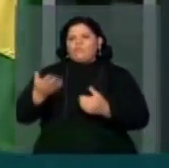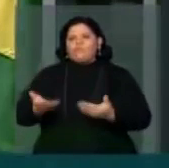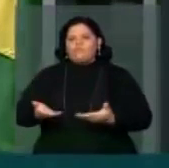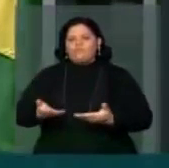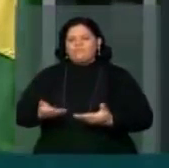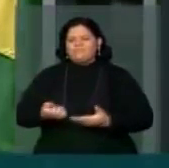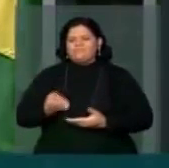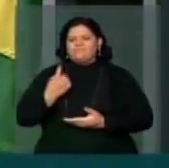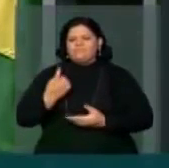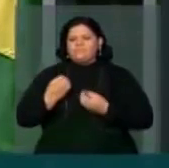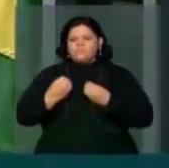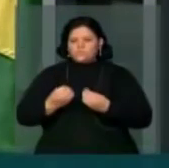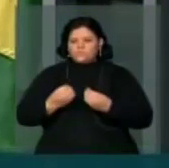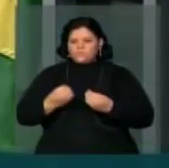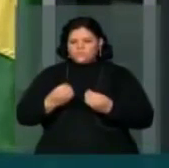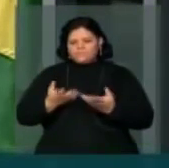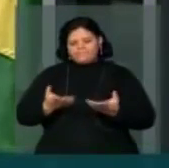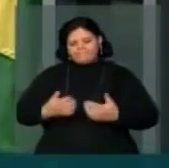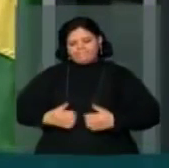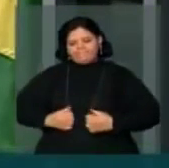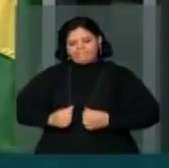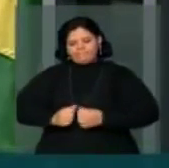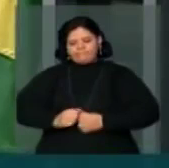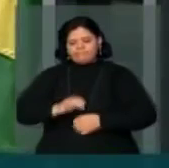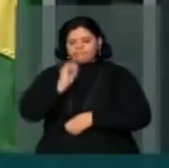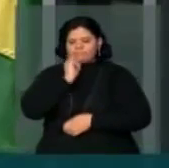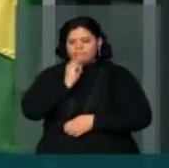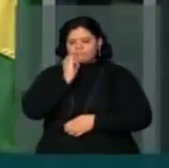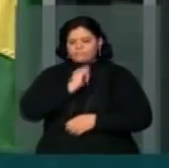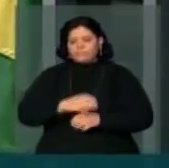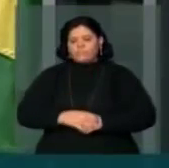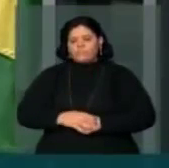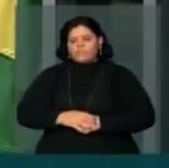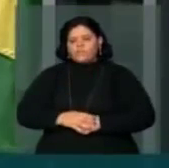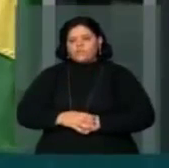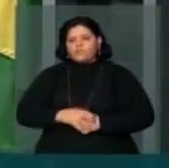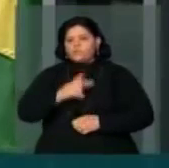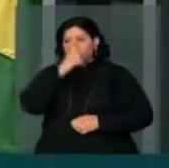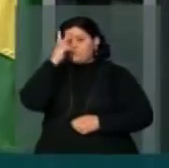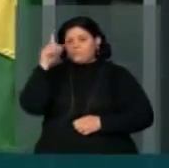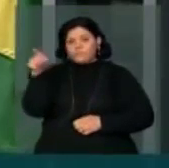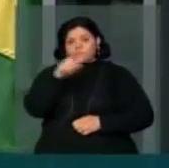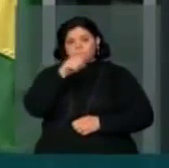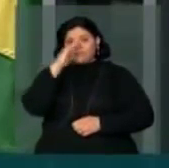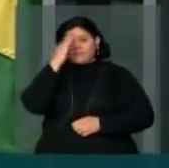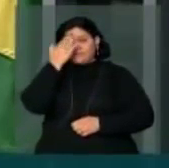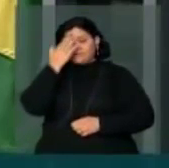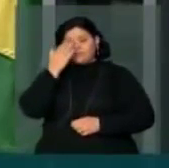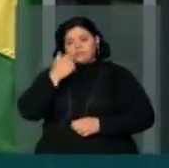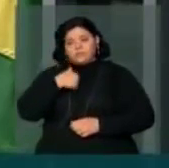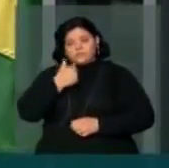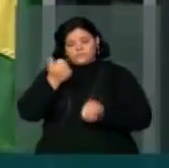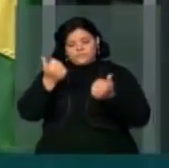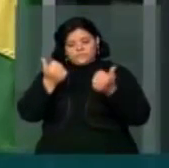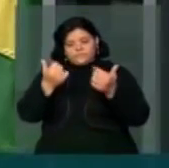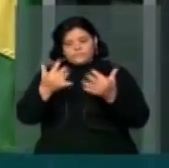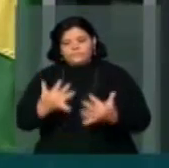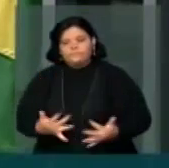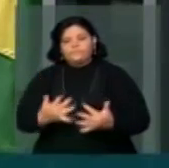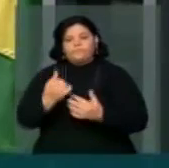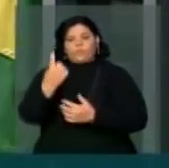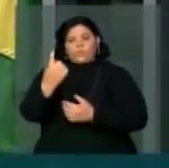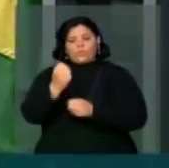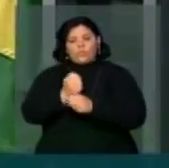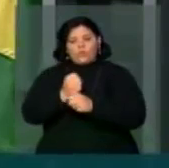interfere no mercado de veículos. Por exemplo, para que todo o povo brasileiro entenda, um veículo com um